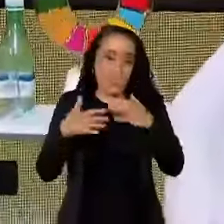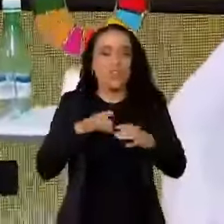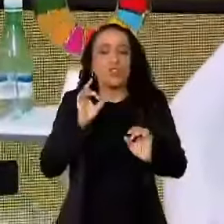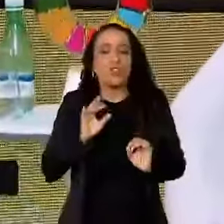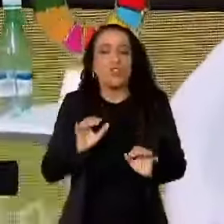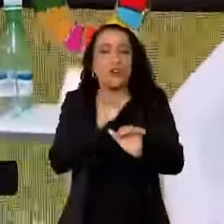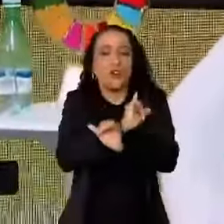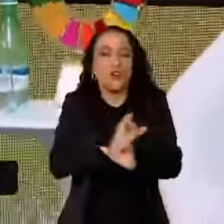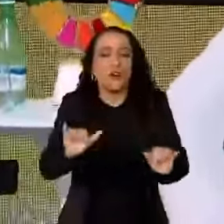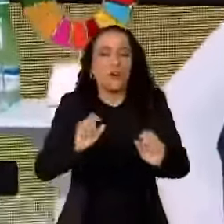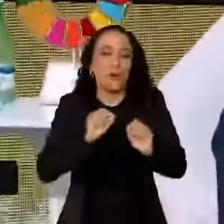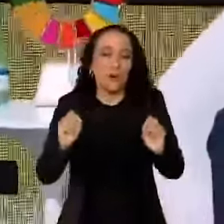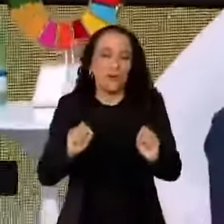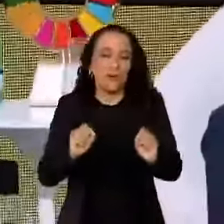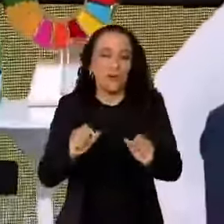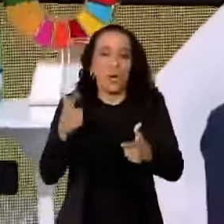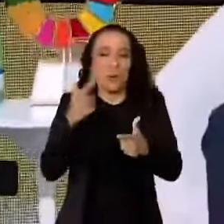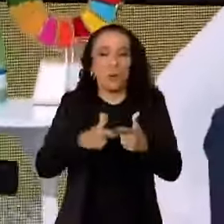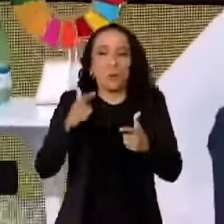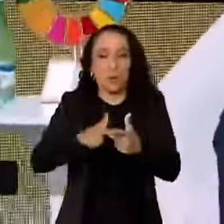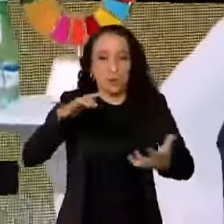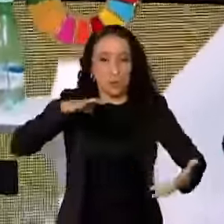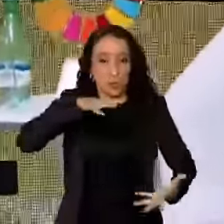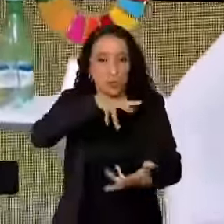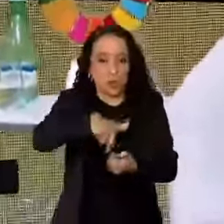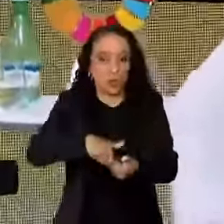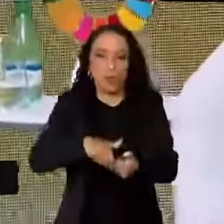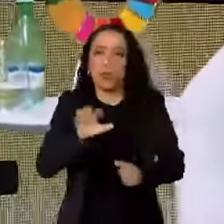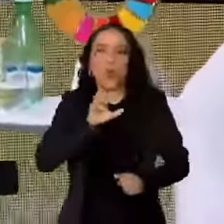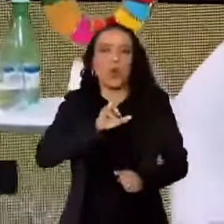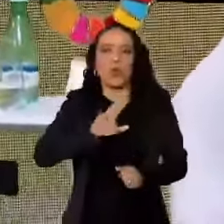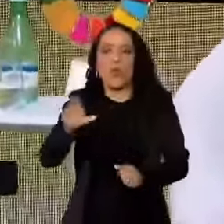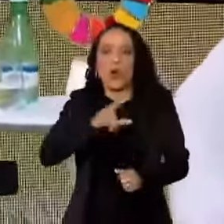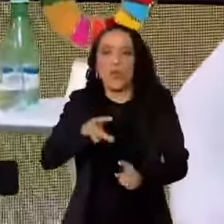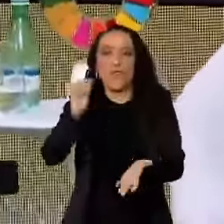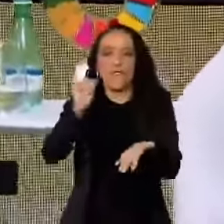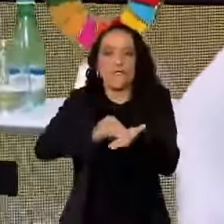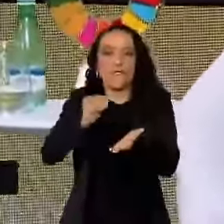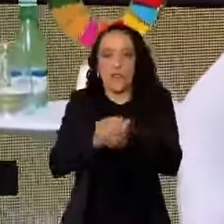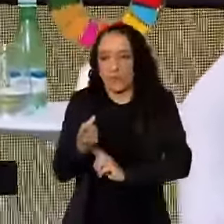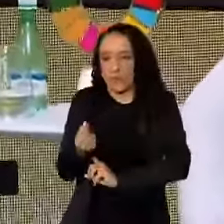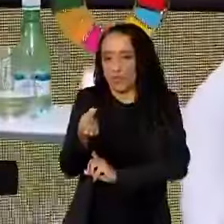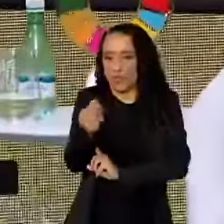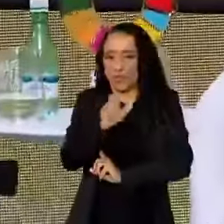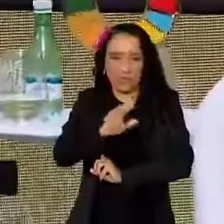queria dizer que o problema do mundo não é falta de dinheiro.